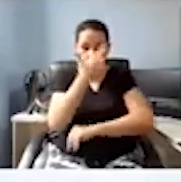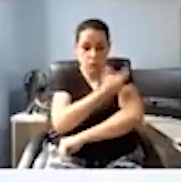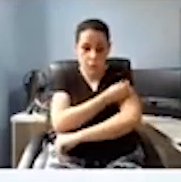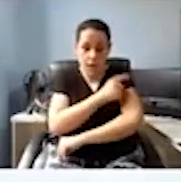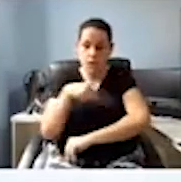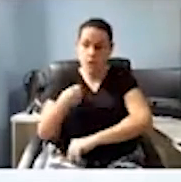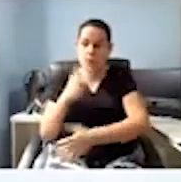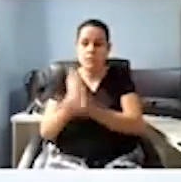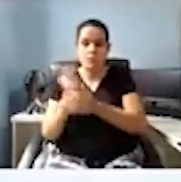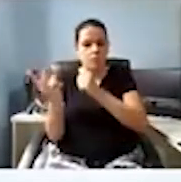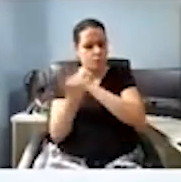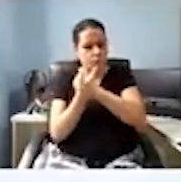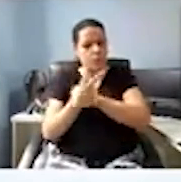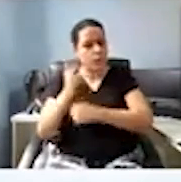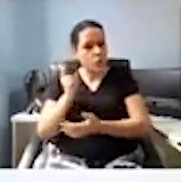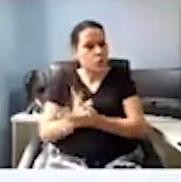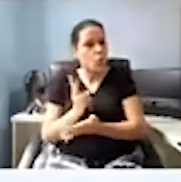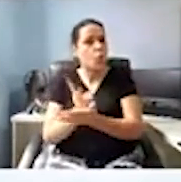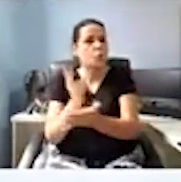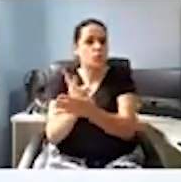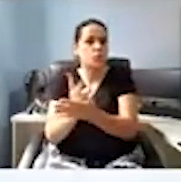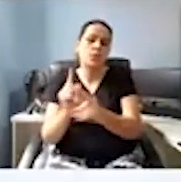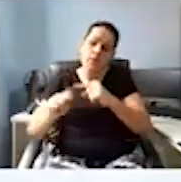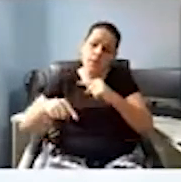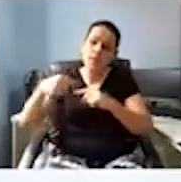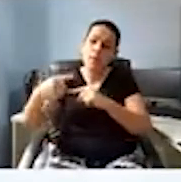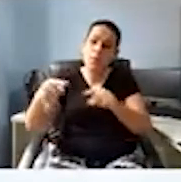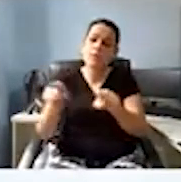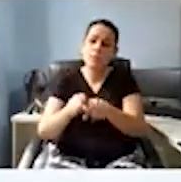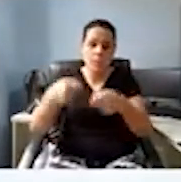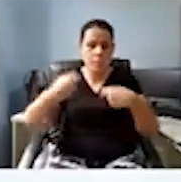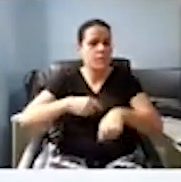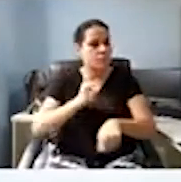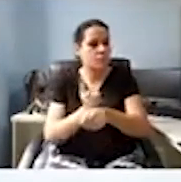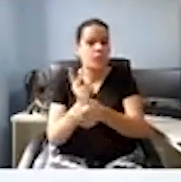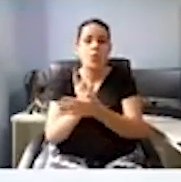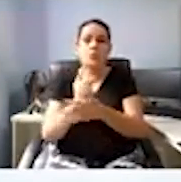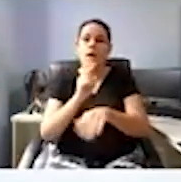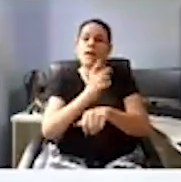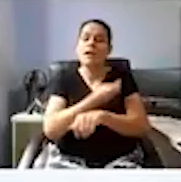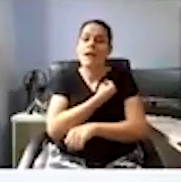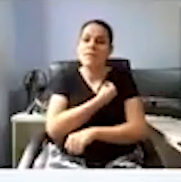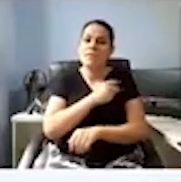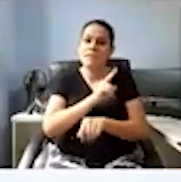sob esses cuidados e mesmo depois, né? Então, eu que você reforçasse essa ideia.